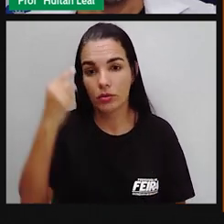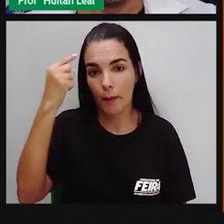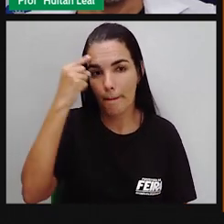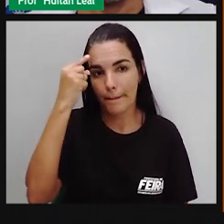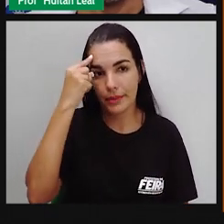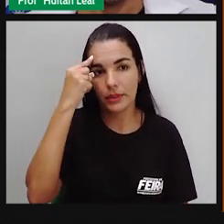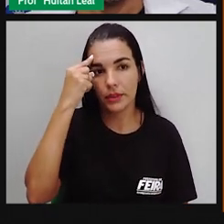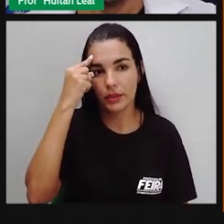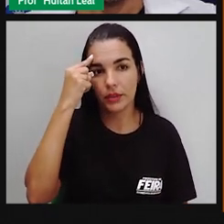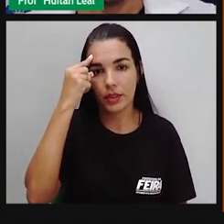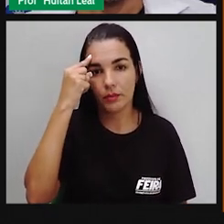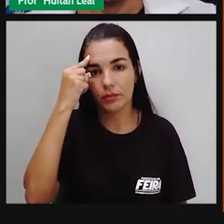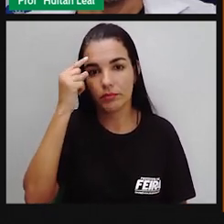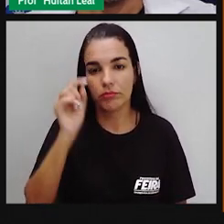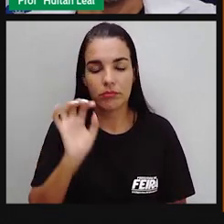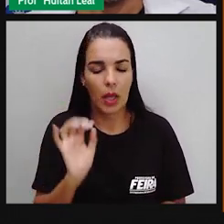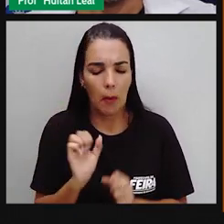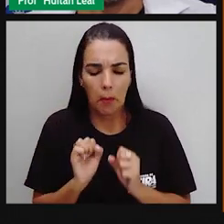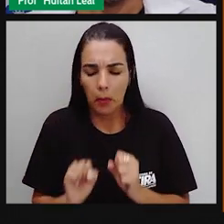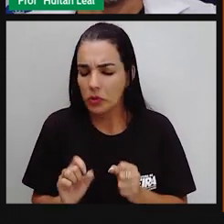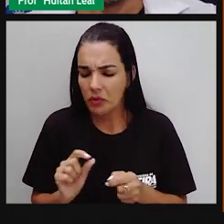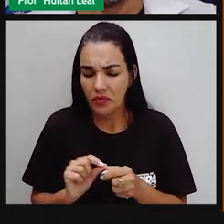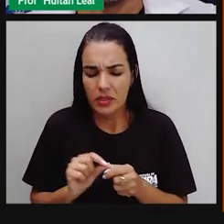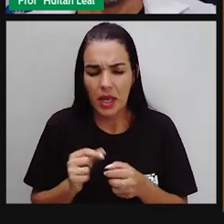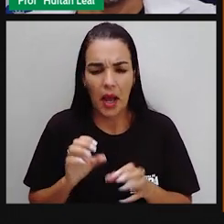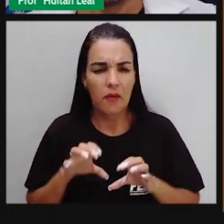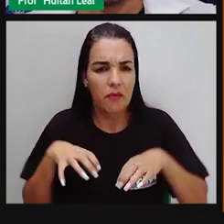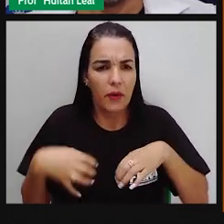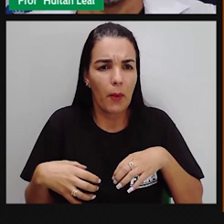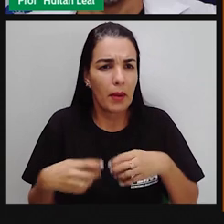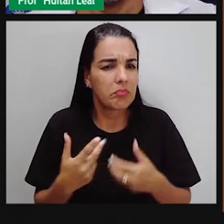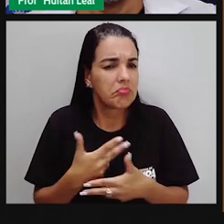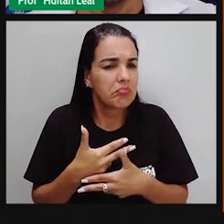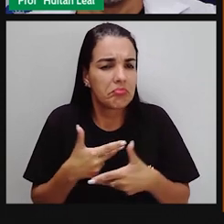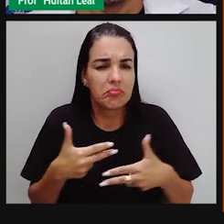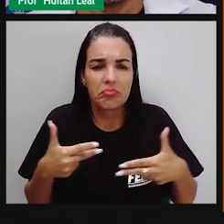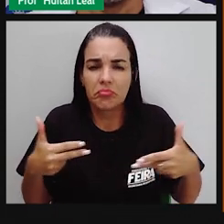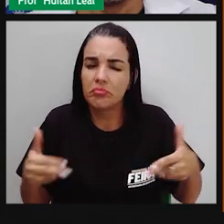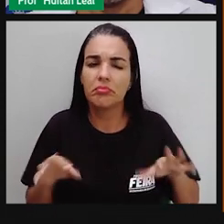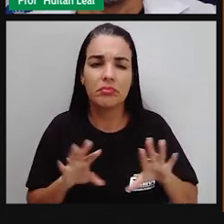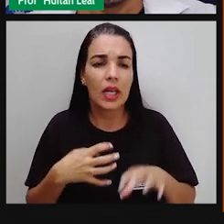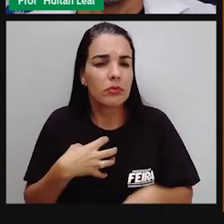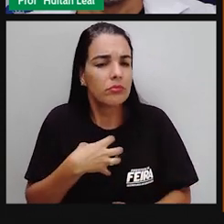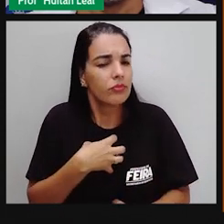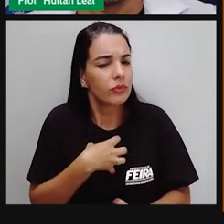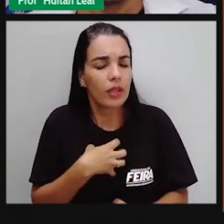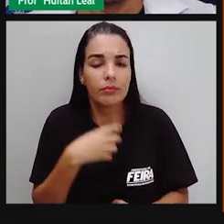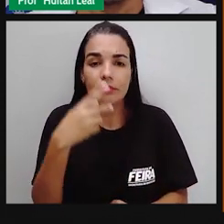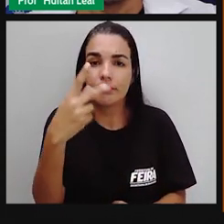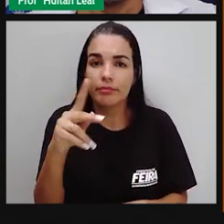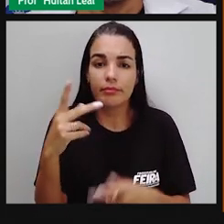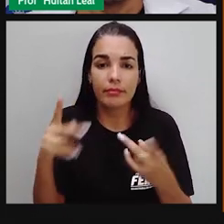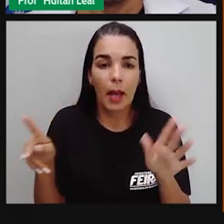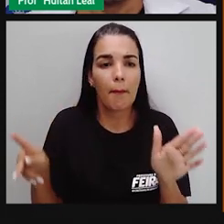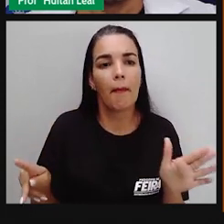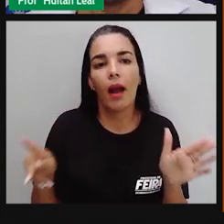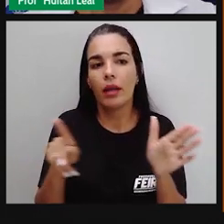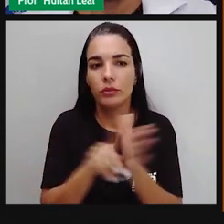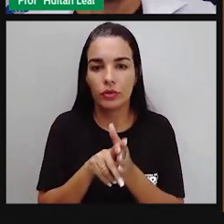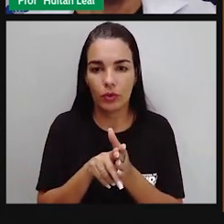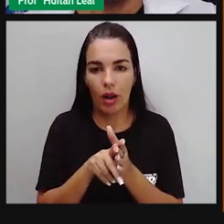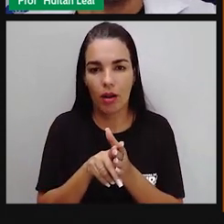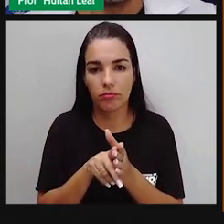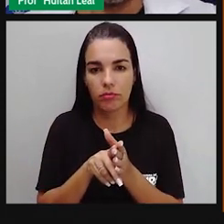uma beleza, uma diferenciação, para enfatizar determinadas expressões que nós